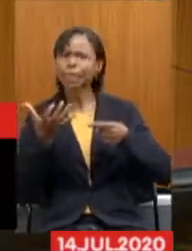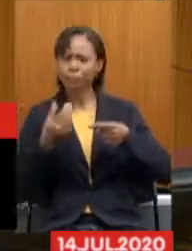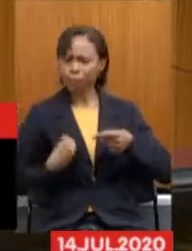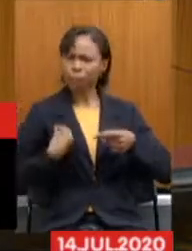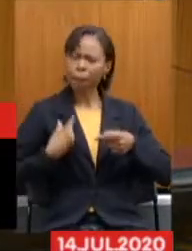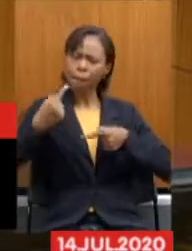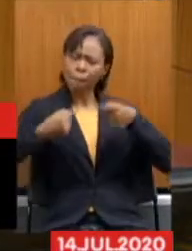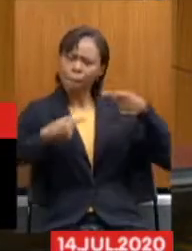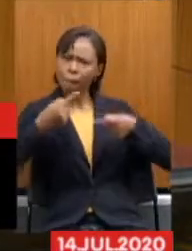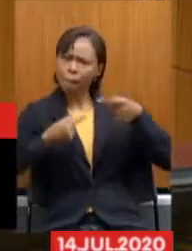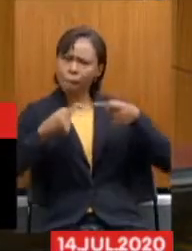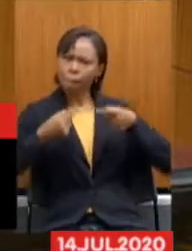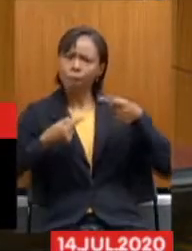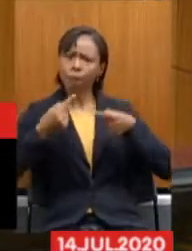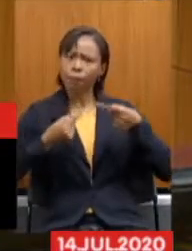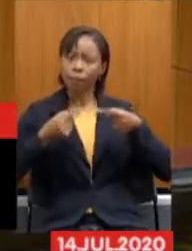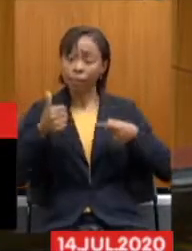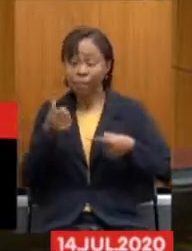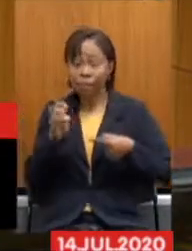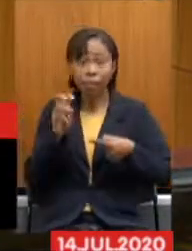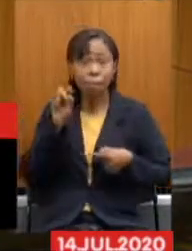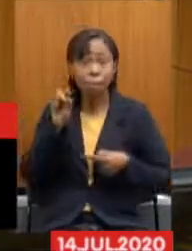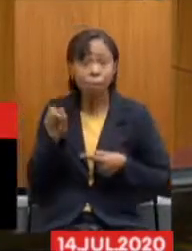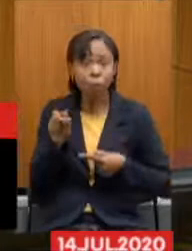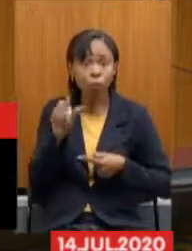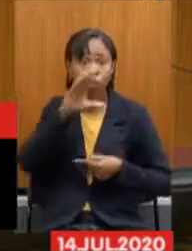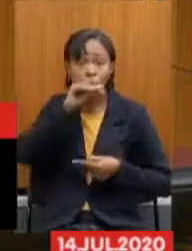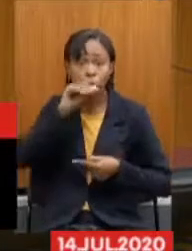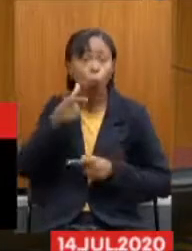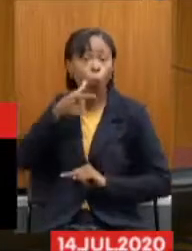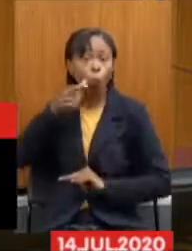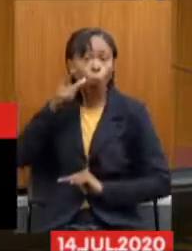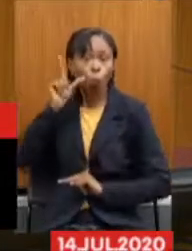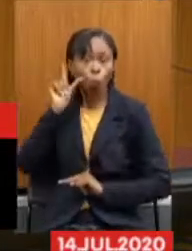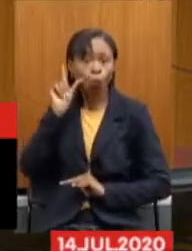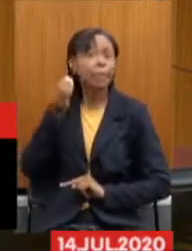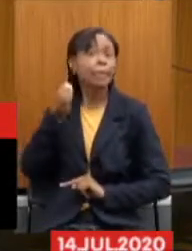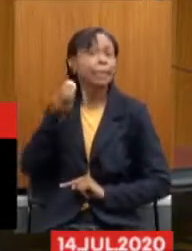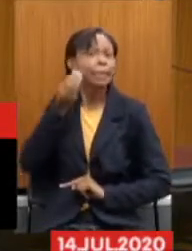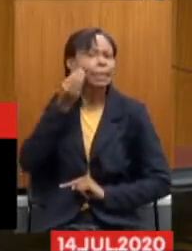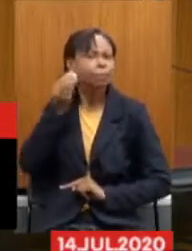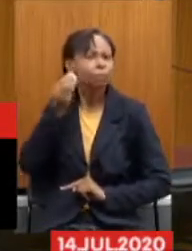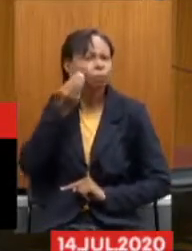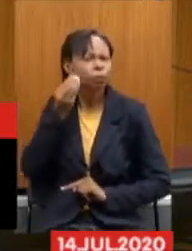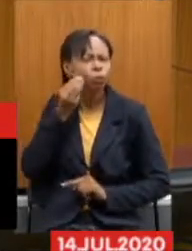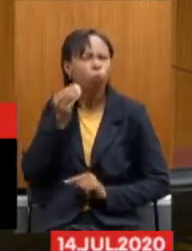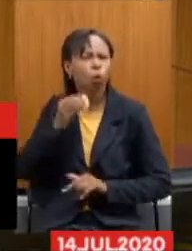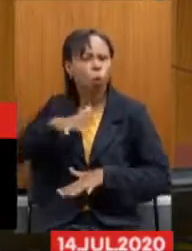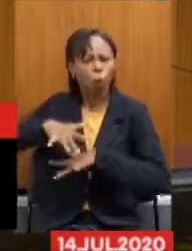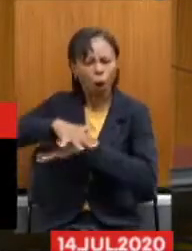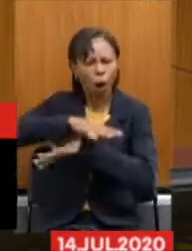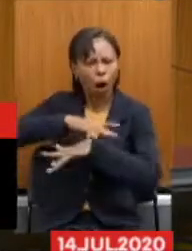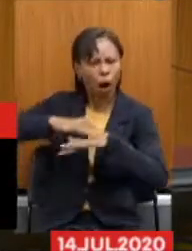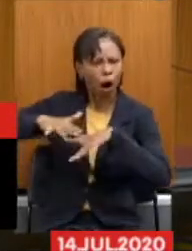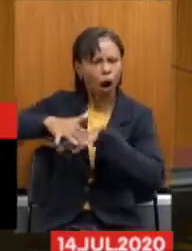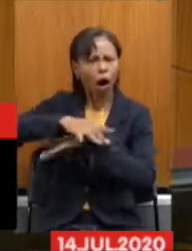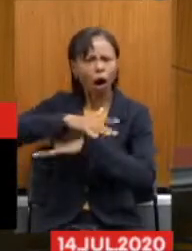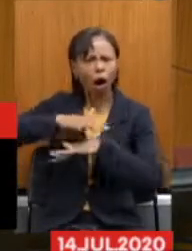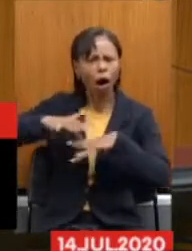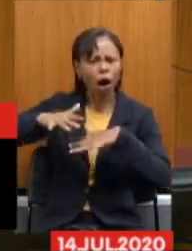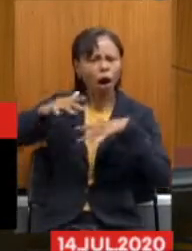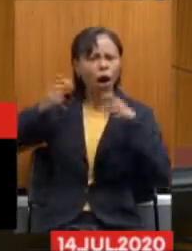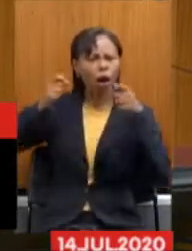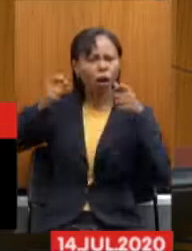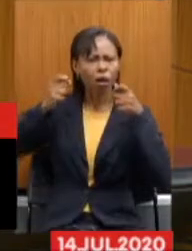servidores tentaram ontem fazer um movimento para poder